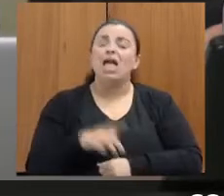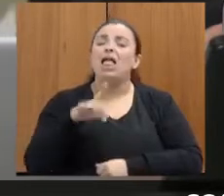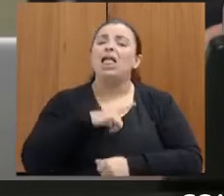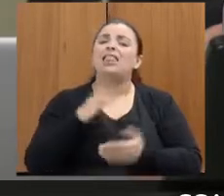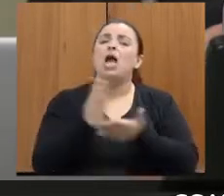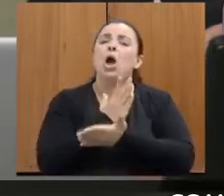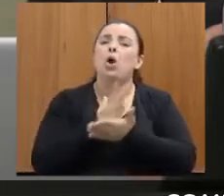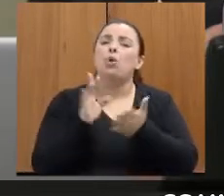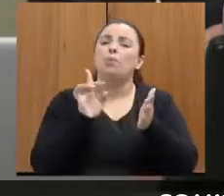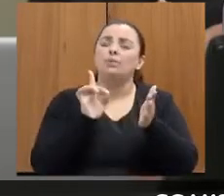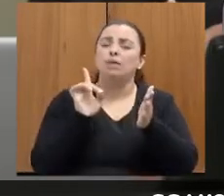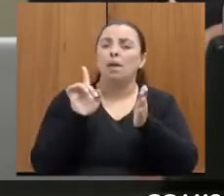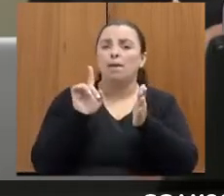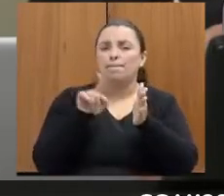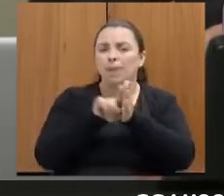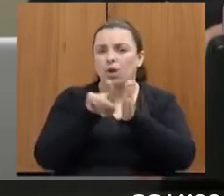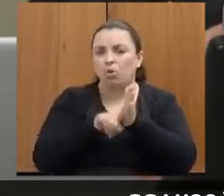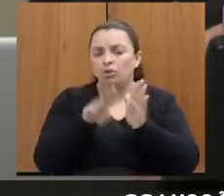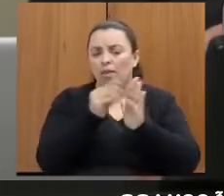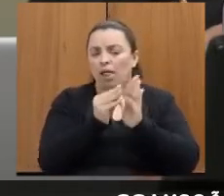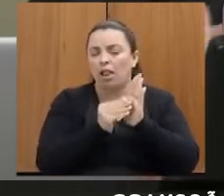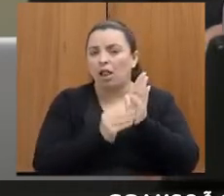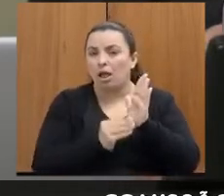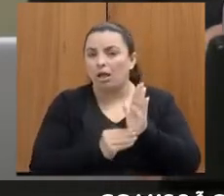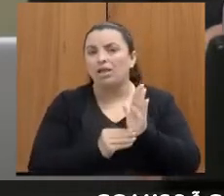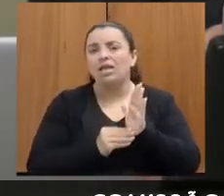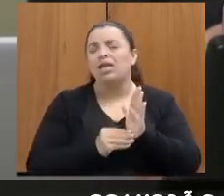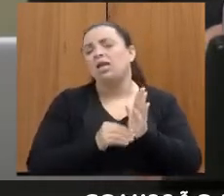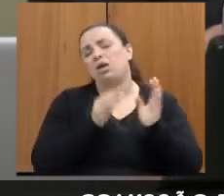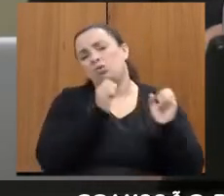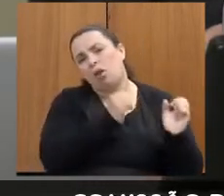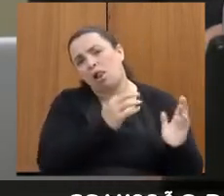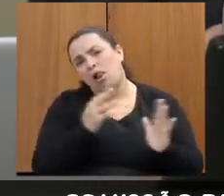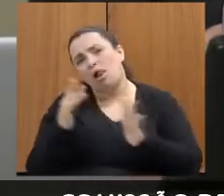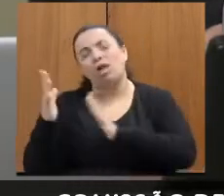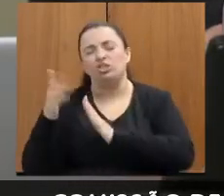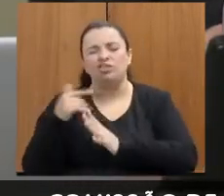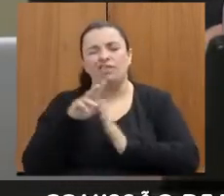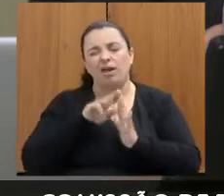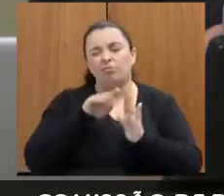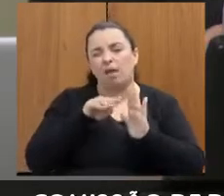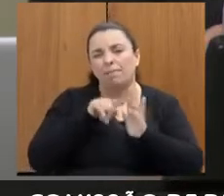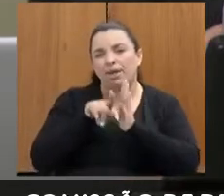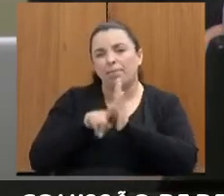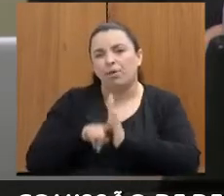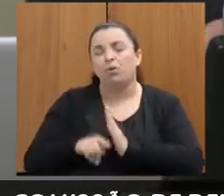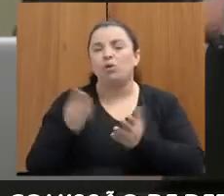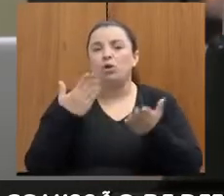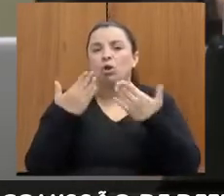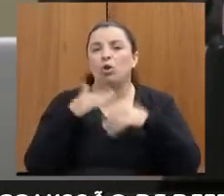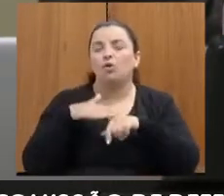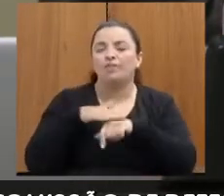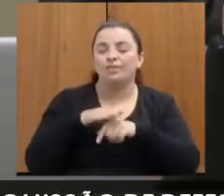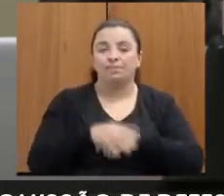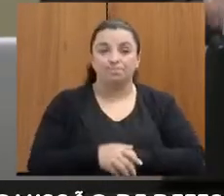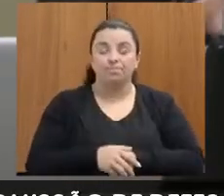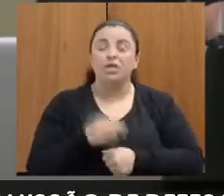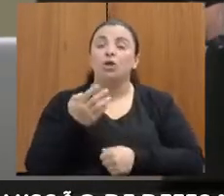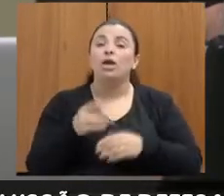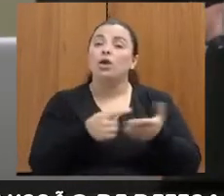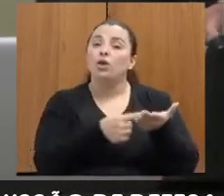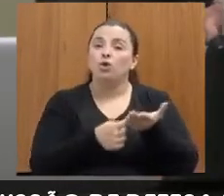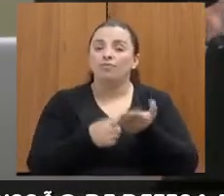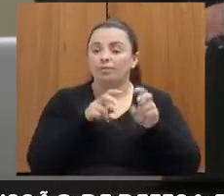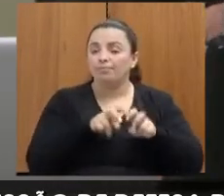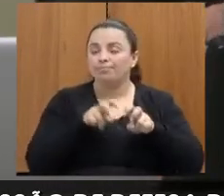conversa aqui, a gente vai conversar. Eu quero convidar aqui, registrar também a presença e convidar para tomar assento à